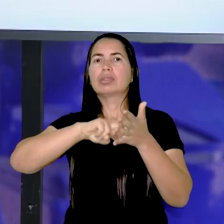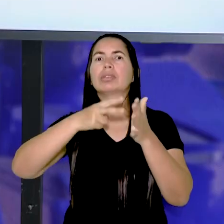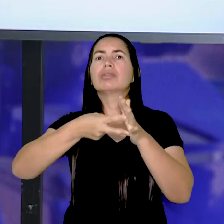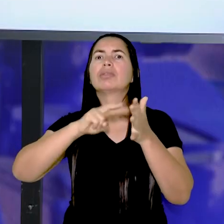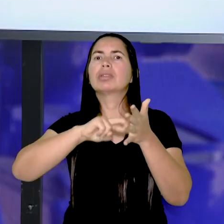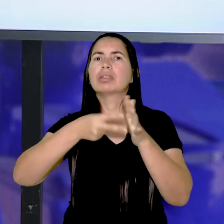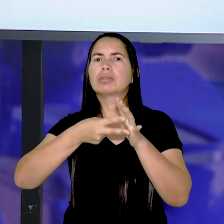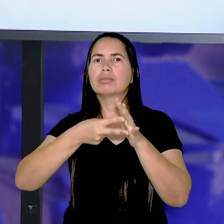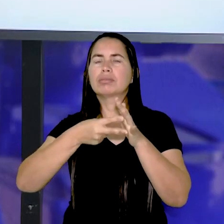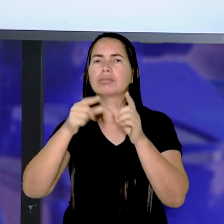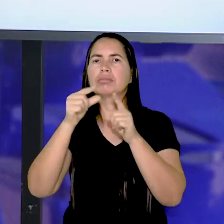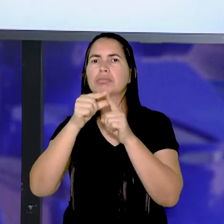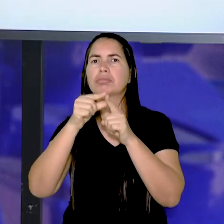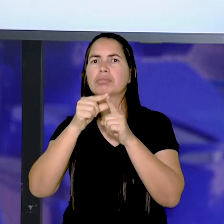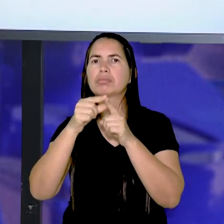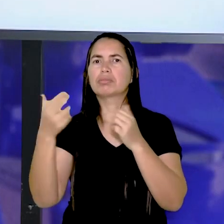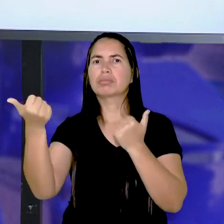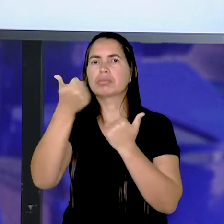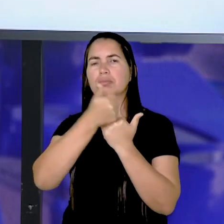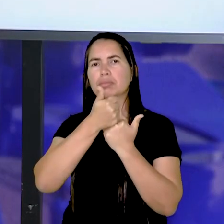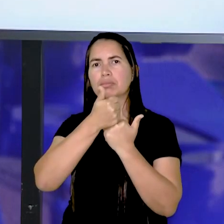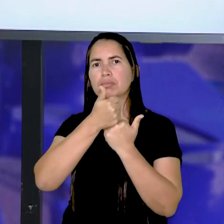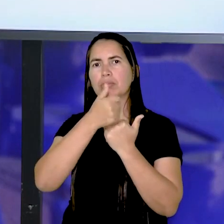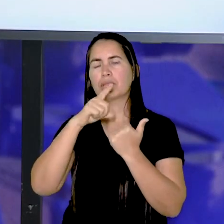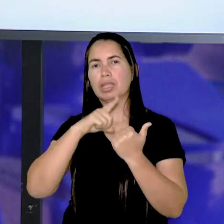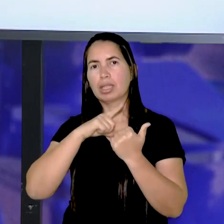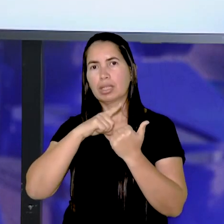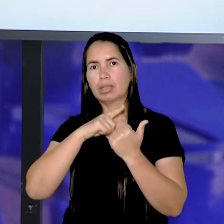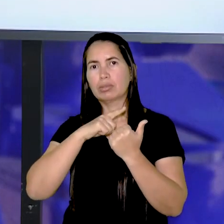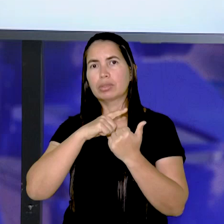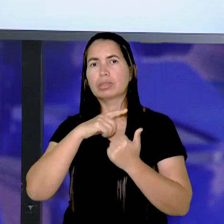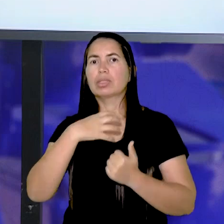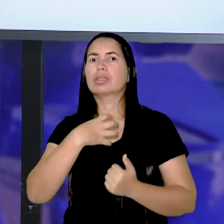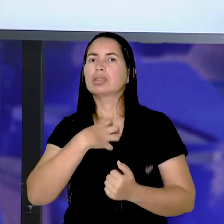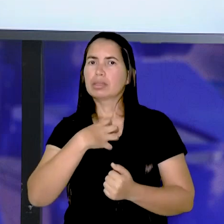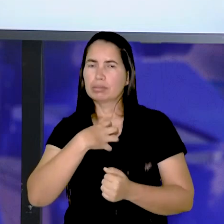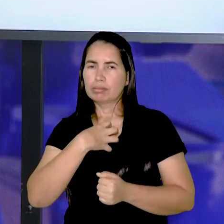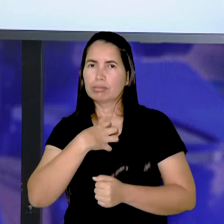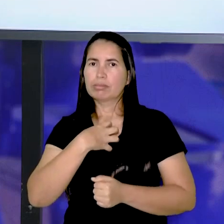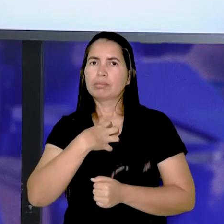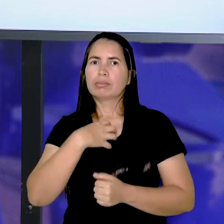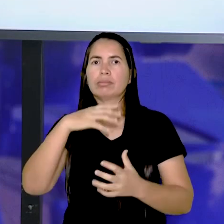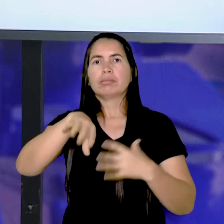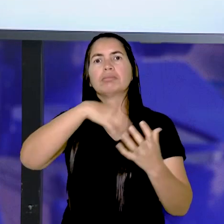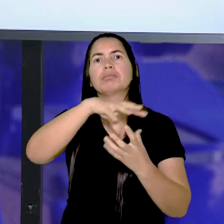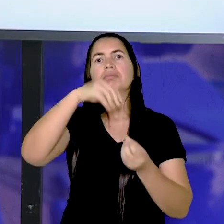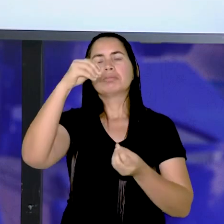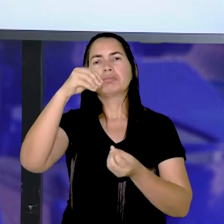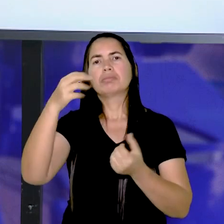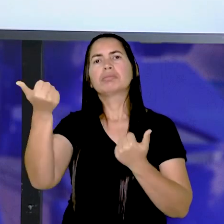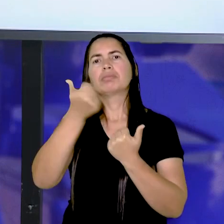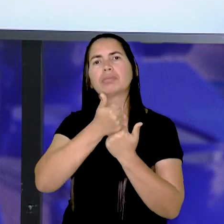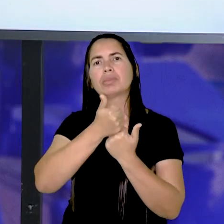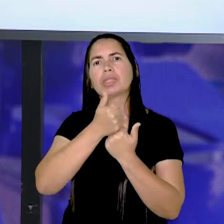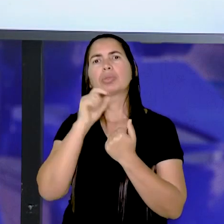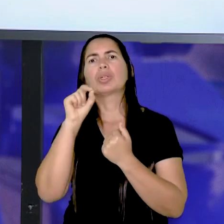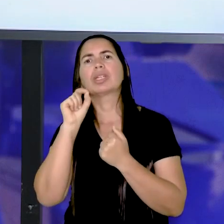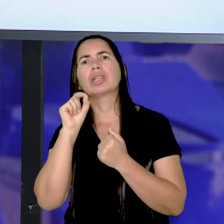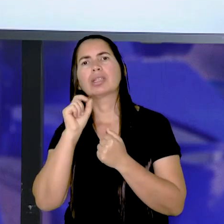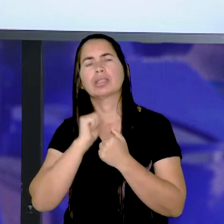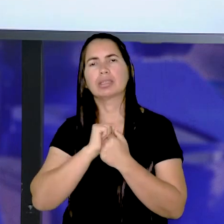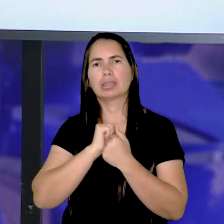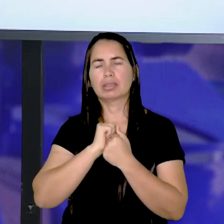palavra que é substituída, porém, tem o mesmo sentido. Então, fantasmagórico poderia ser substituído por